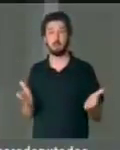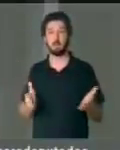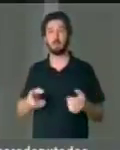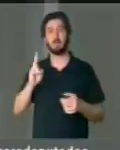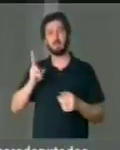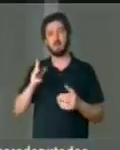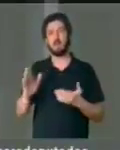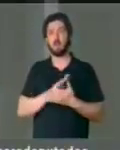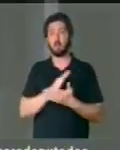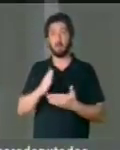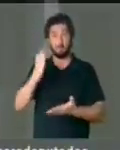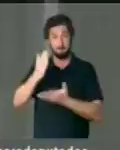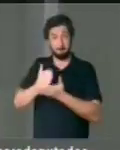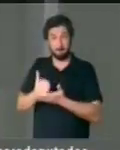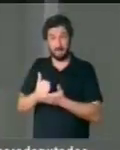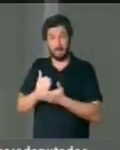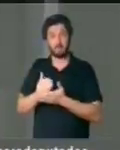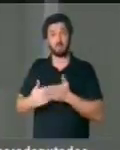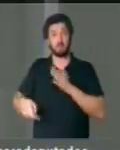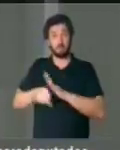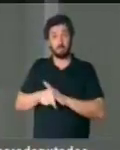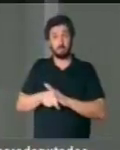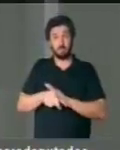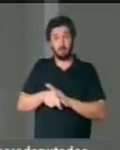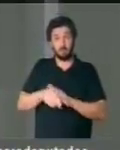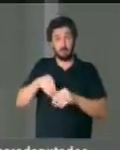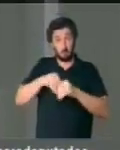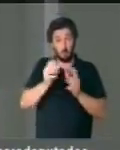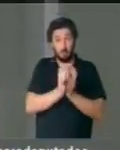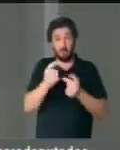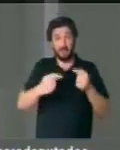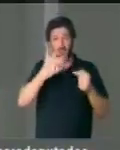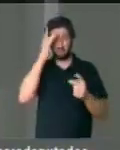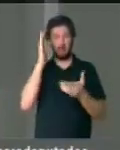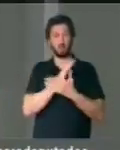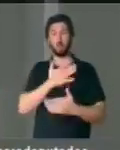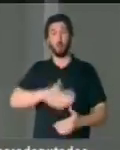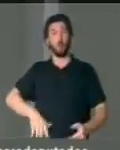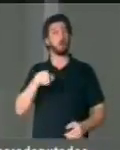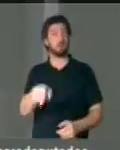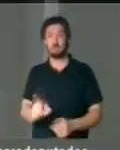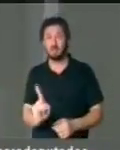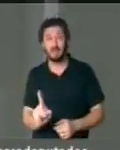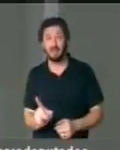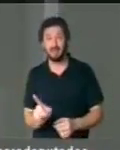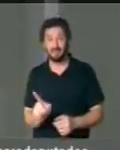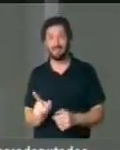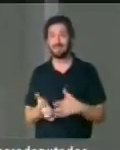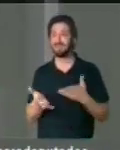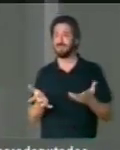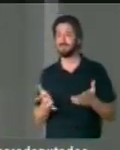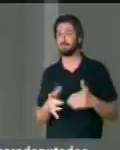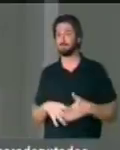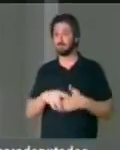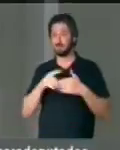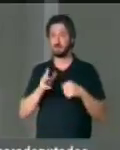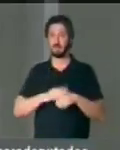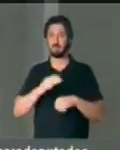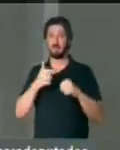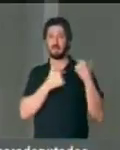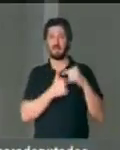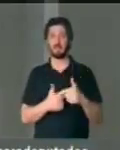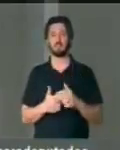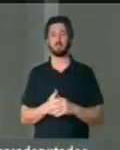rejeitado por parte do seu próprio Partido Republicano, que representa o espectro mais